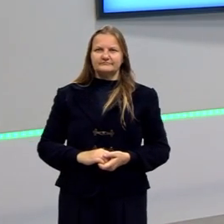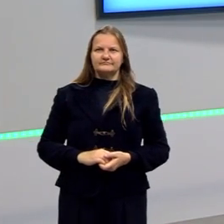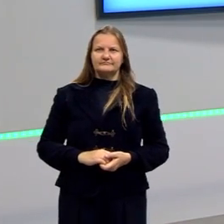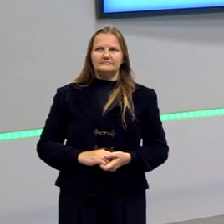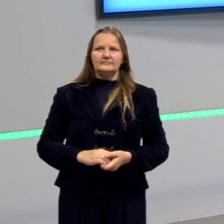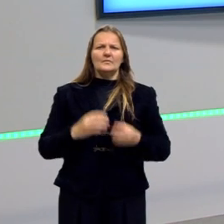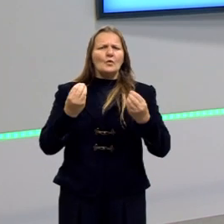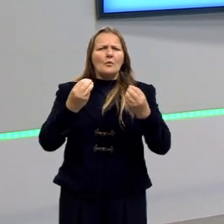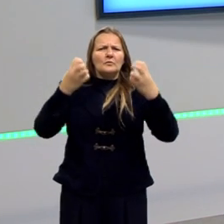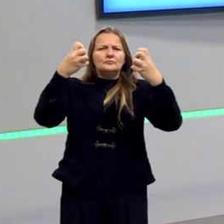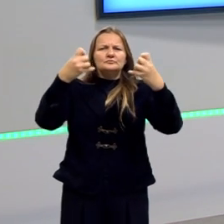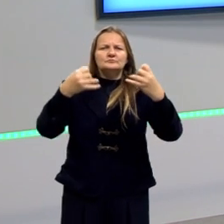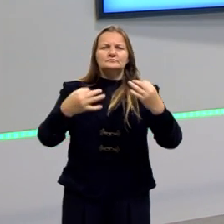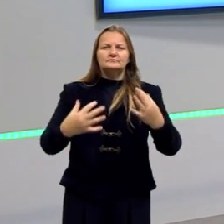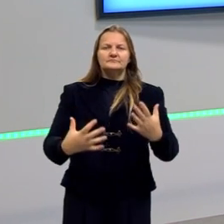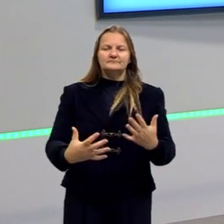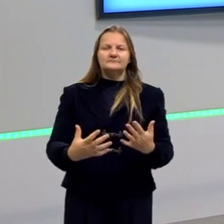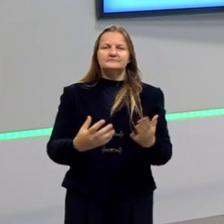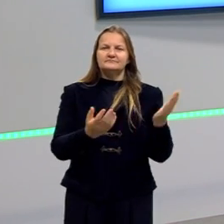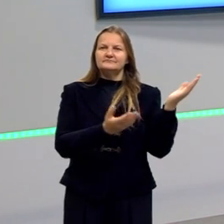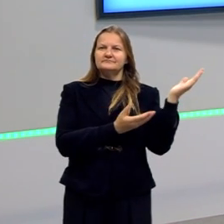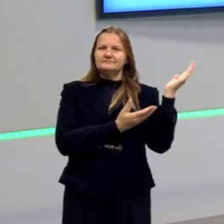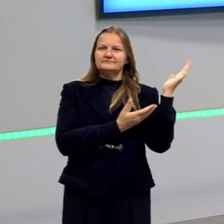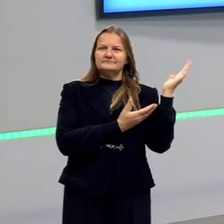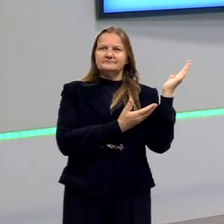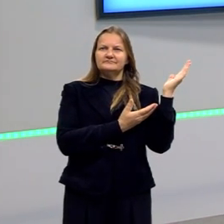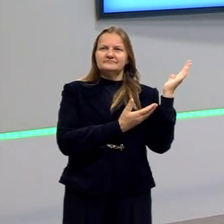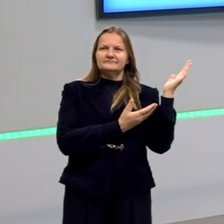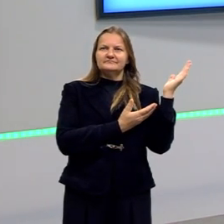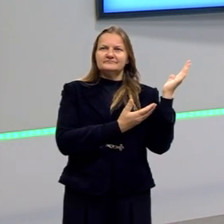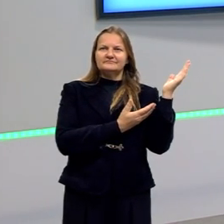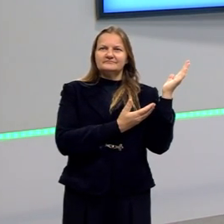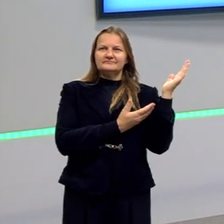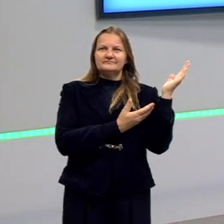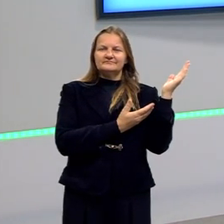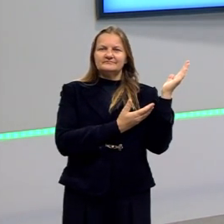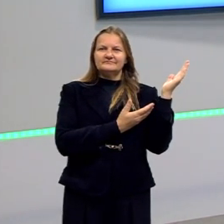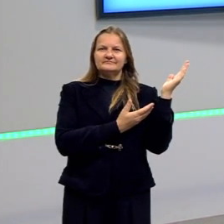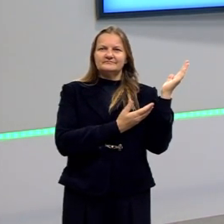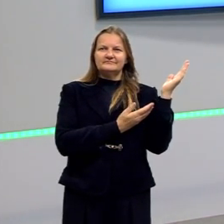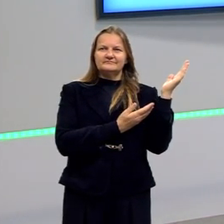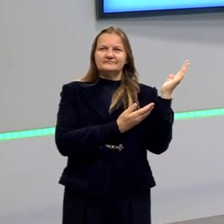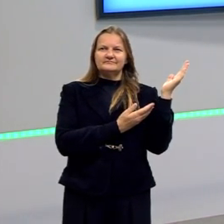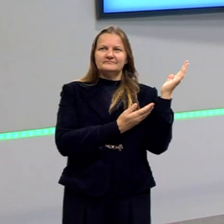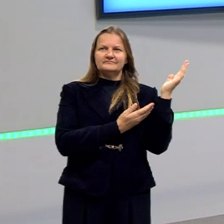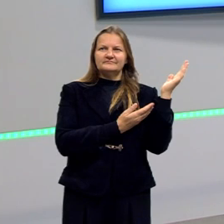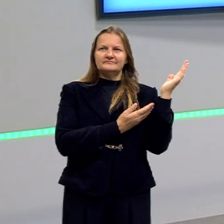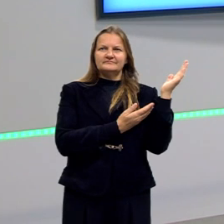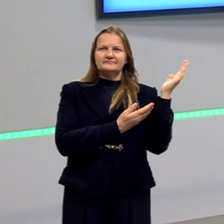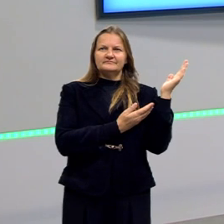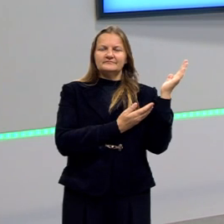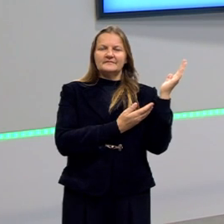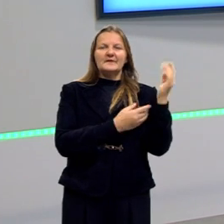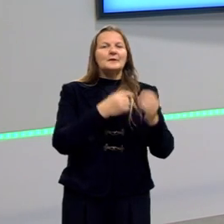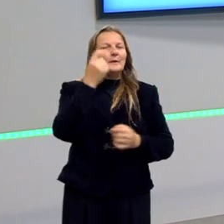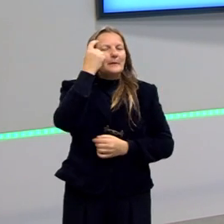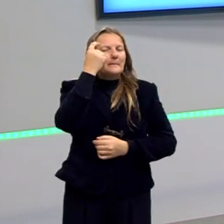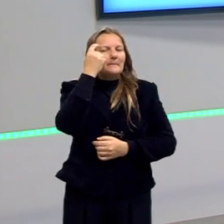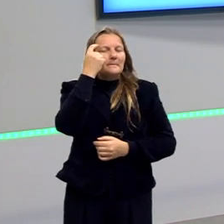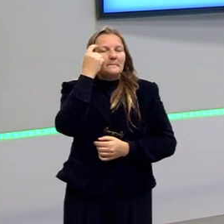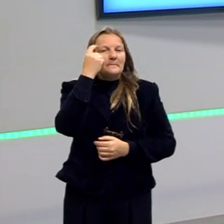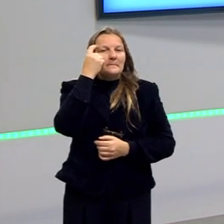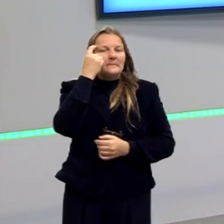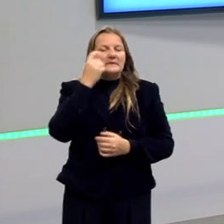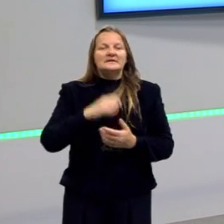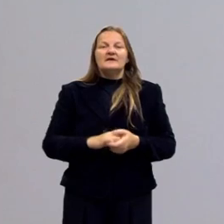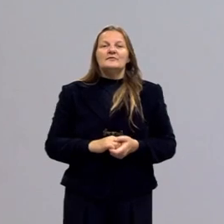explicações? Então, lá em Anaximandro, como eu já comentei com vocês, os organismos, então, eles teriam surgido do lodo.